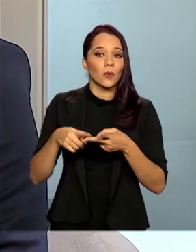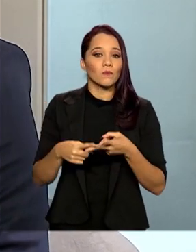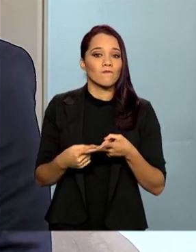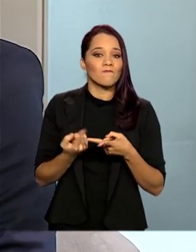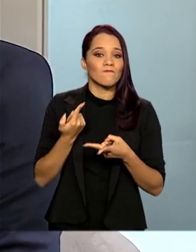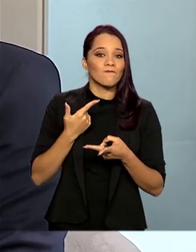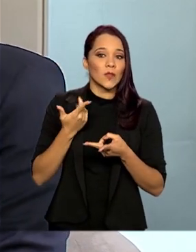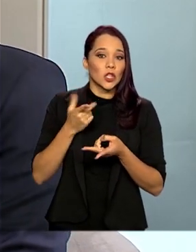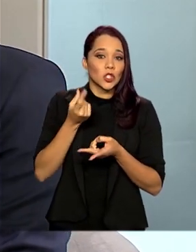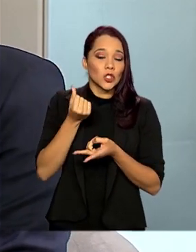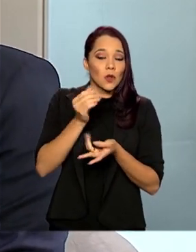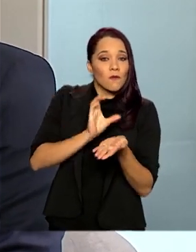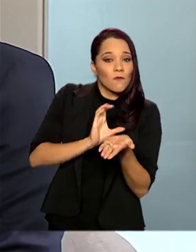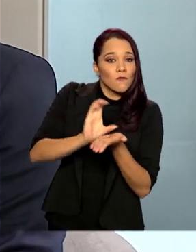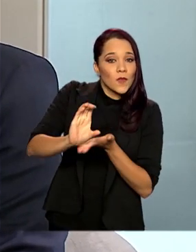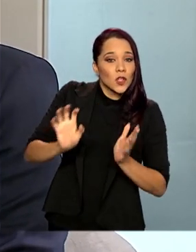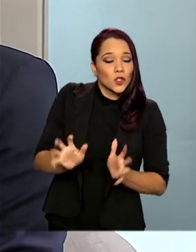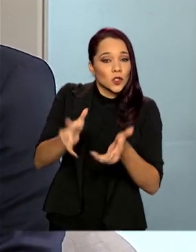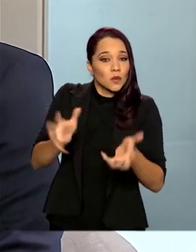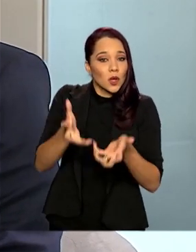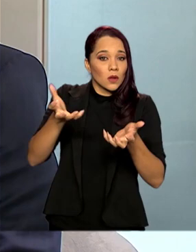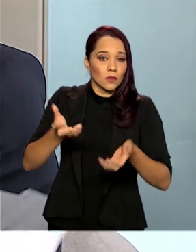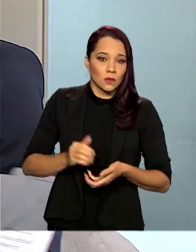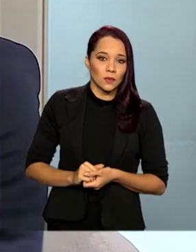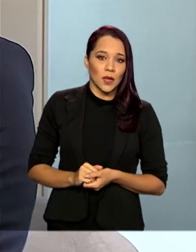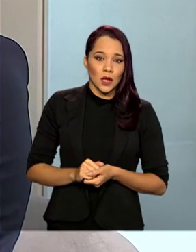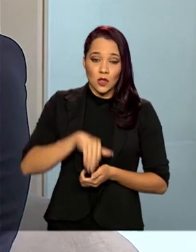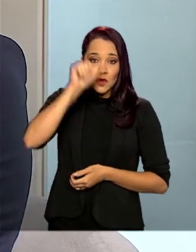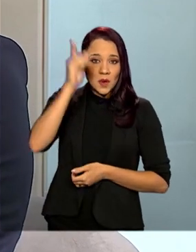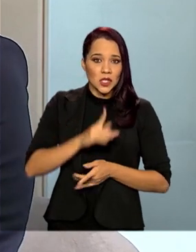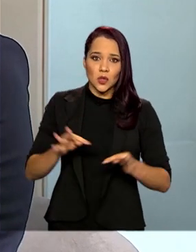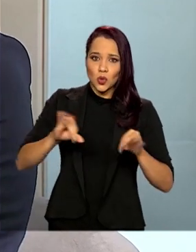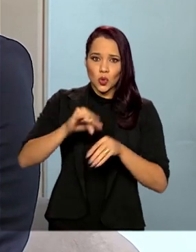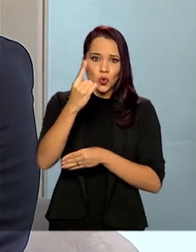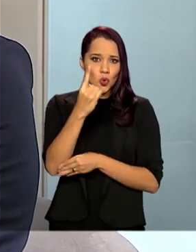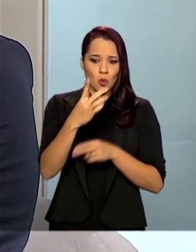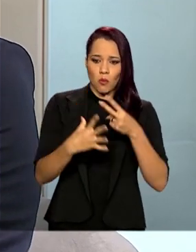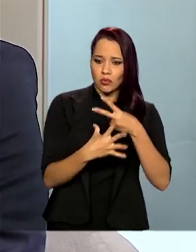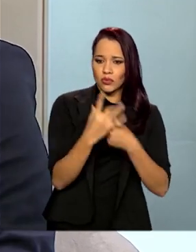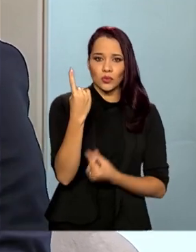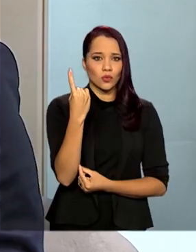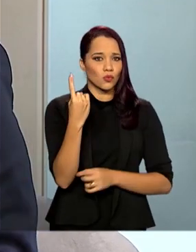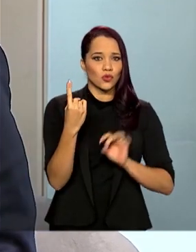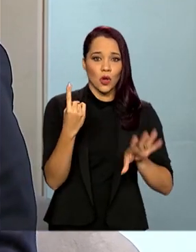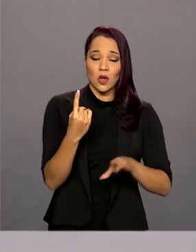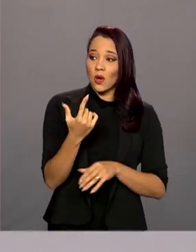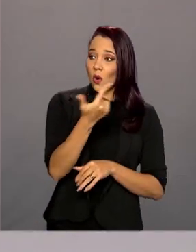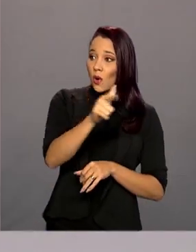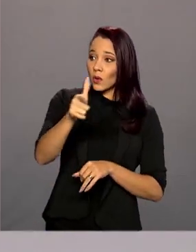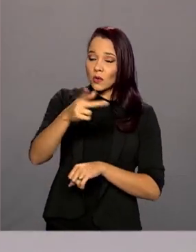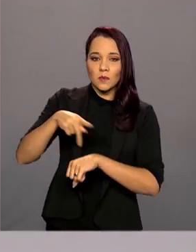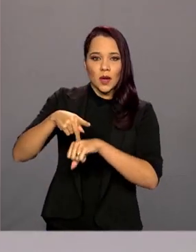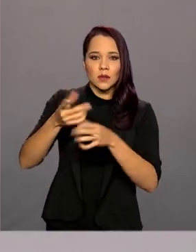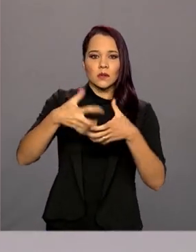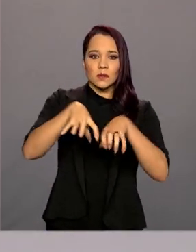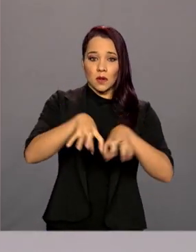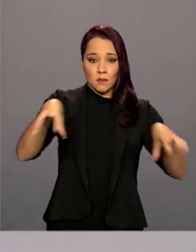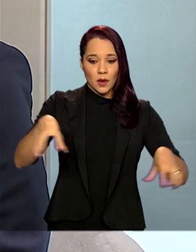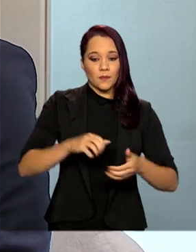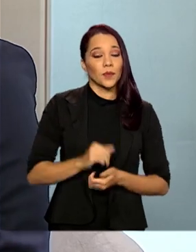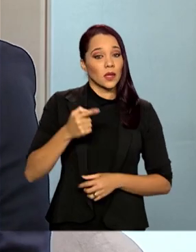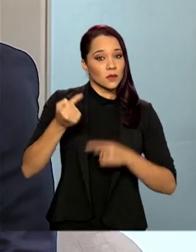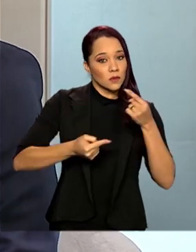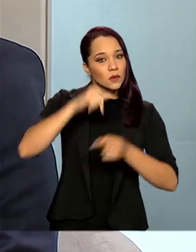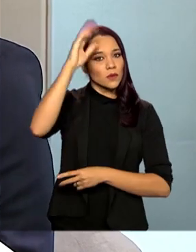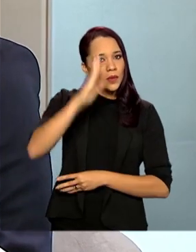de aplicação, investimentos, etc. No Brasil tudo entra no mesmo pacote, enquanto que outros países separam. Essa discussão